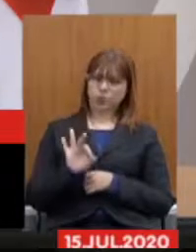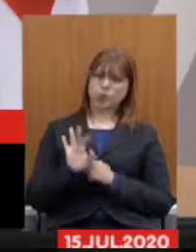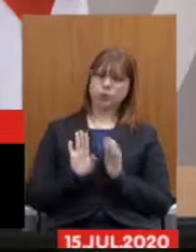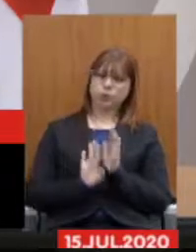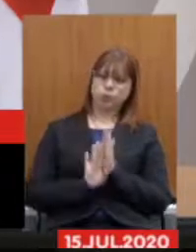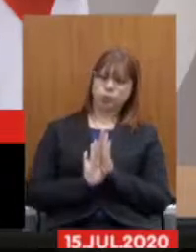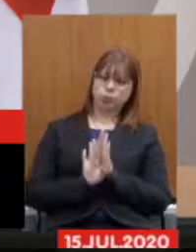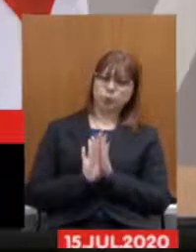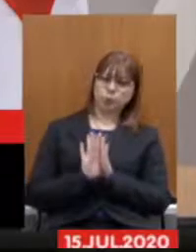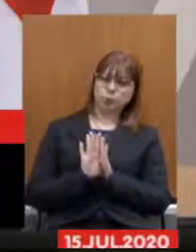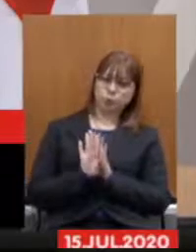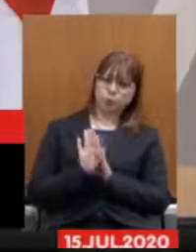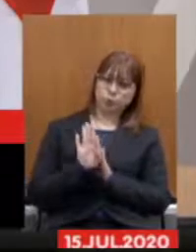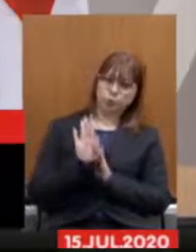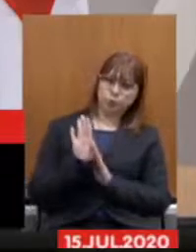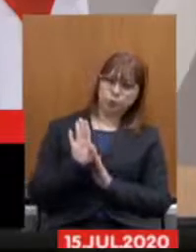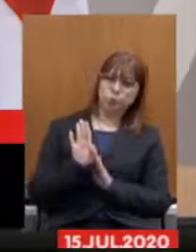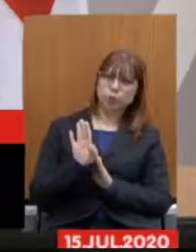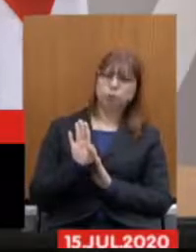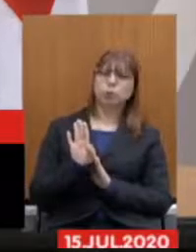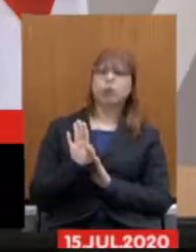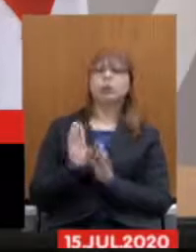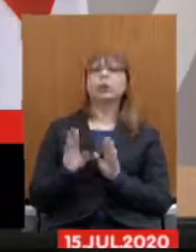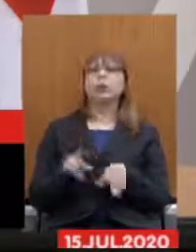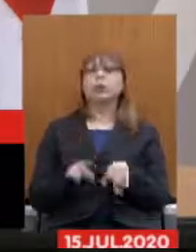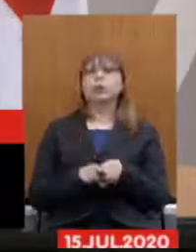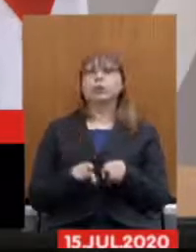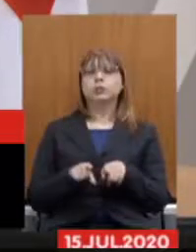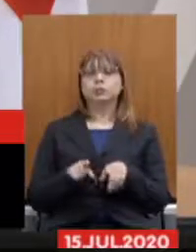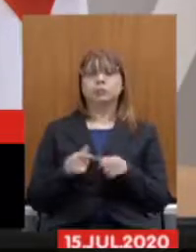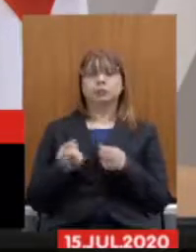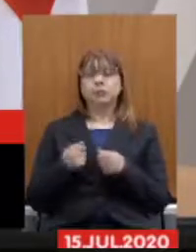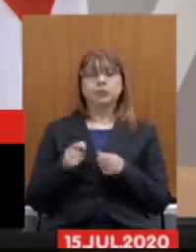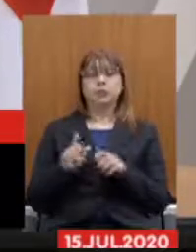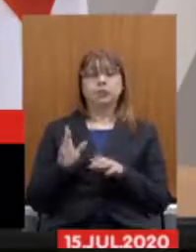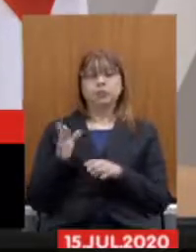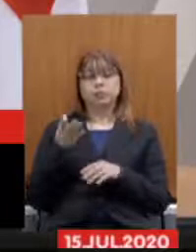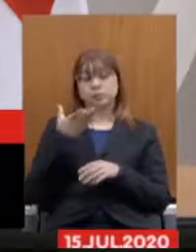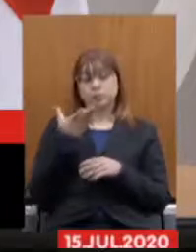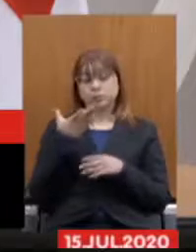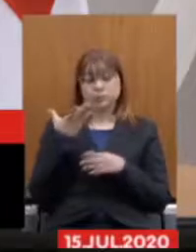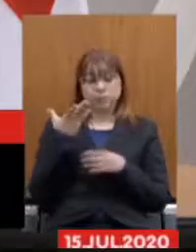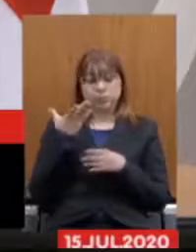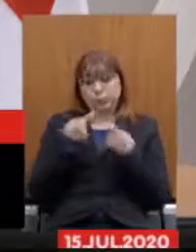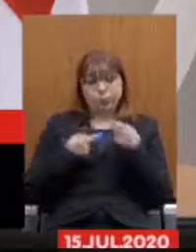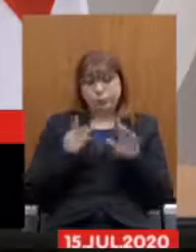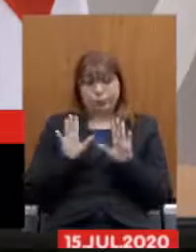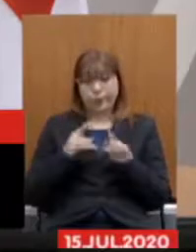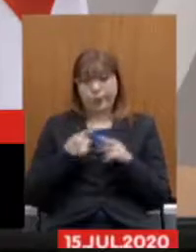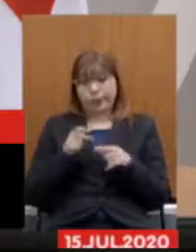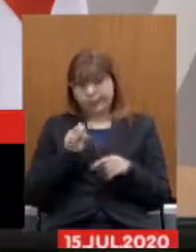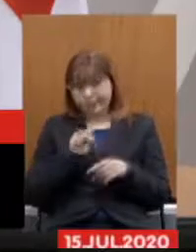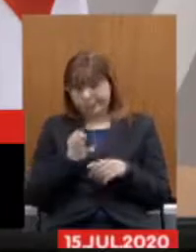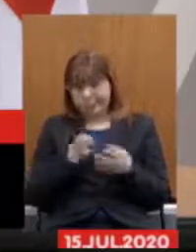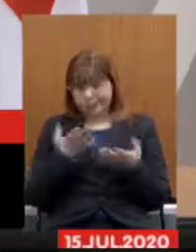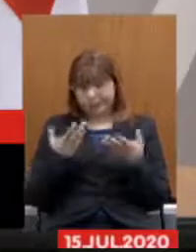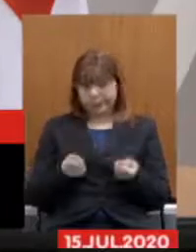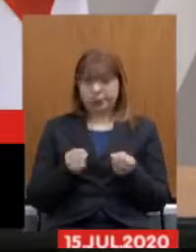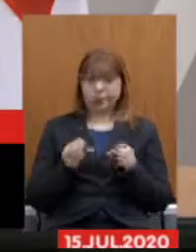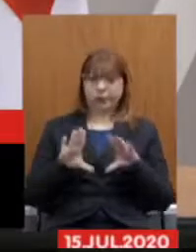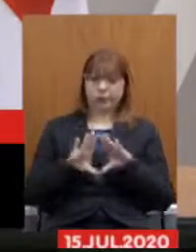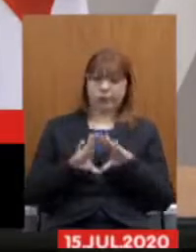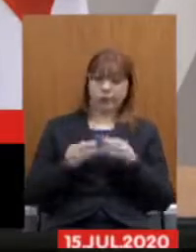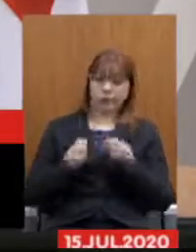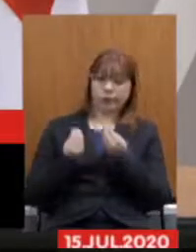essa líquida extraordinária se nem se discute é um cheque em branco se for aprovado que essa casa estará dando